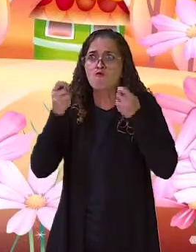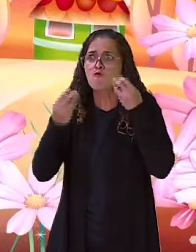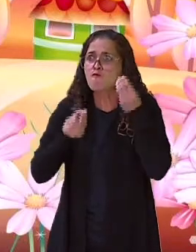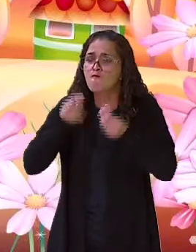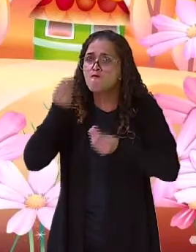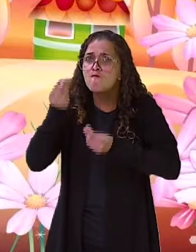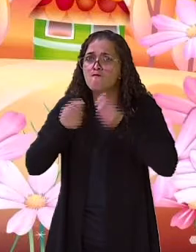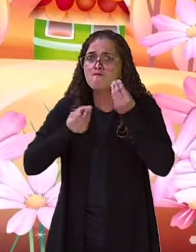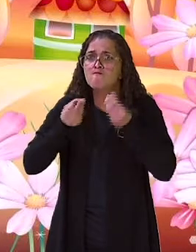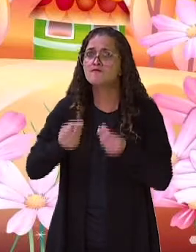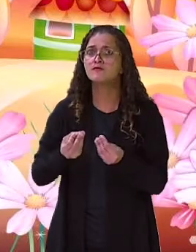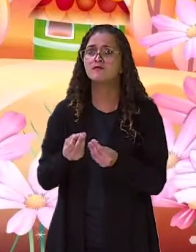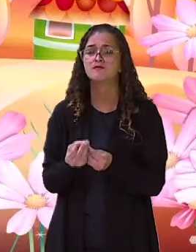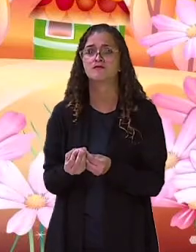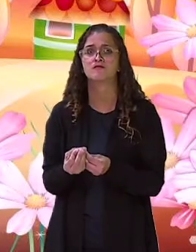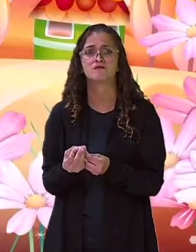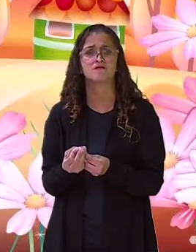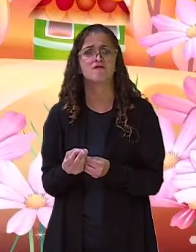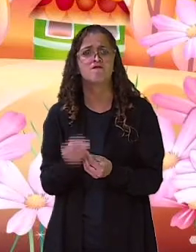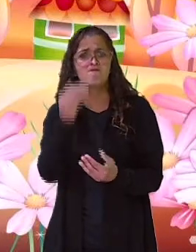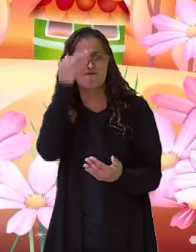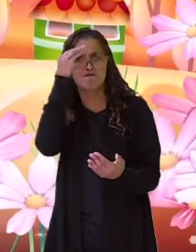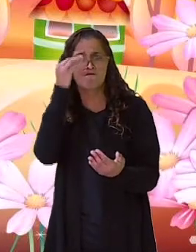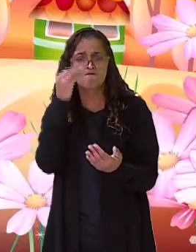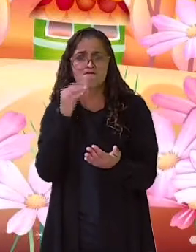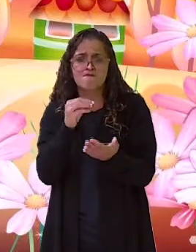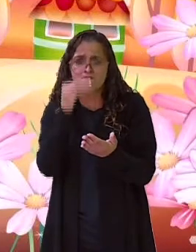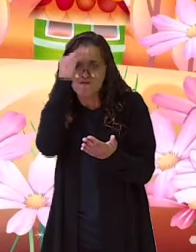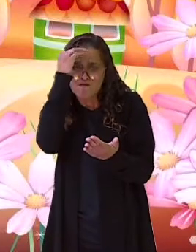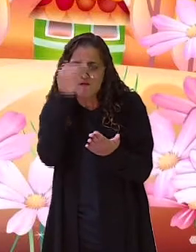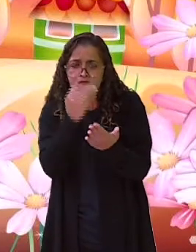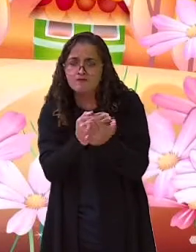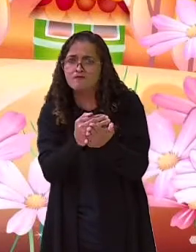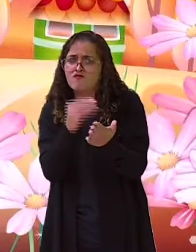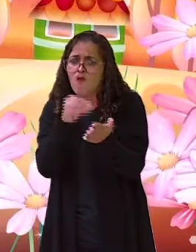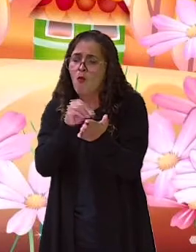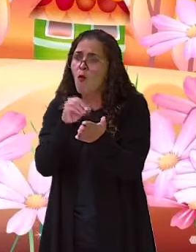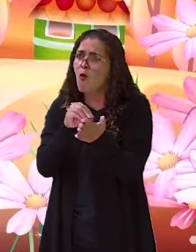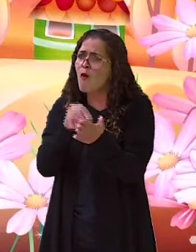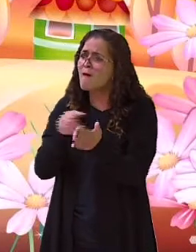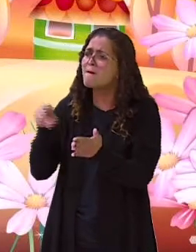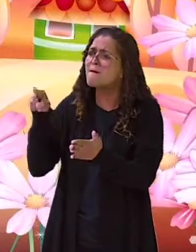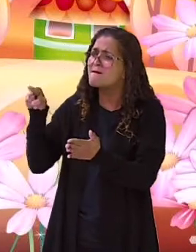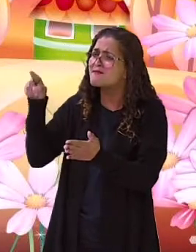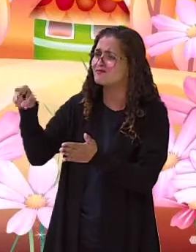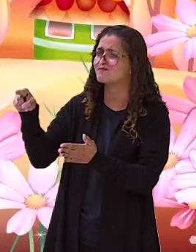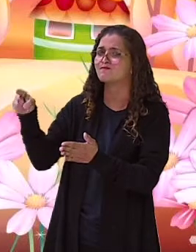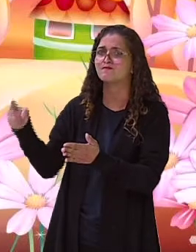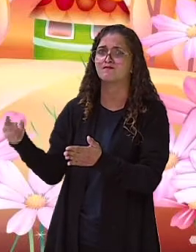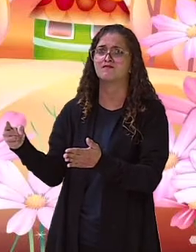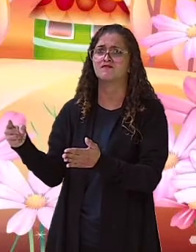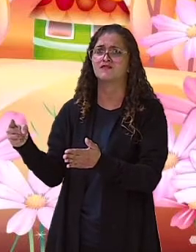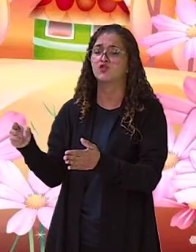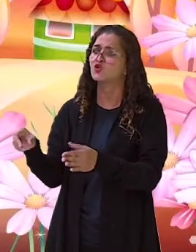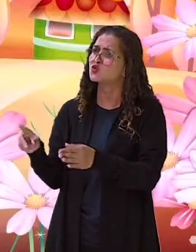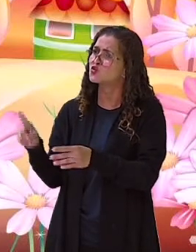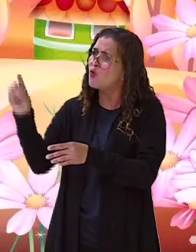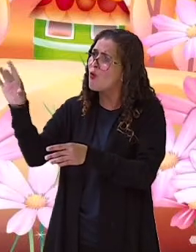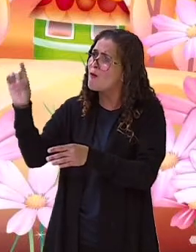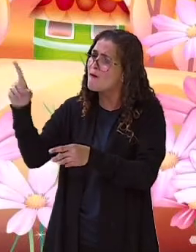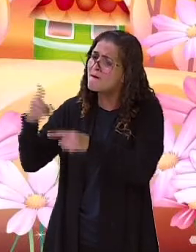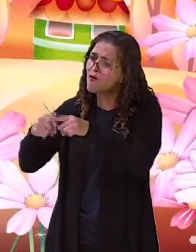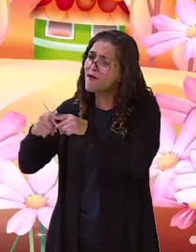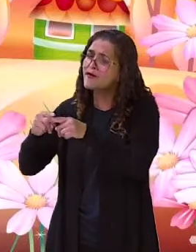tremenda de uma injustiça? Prender uma pessoa só porque é pobre? Perdeu a paciência. Para mim,